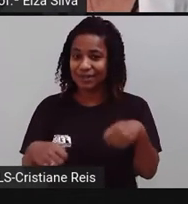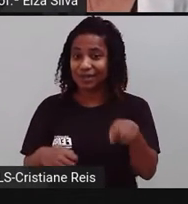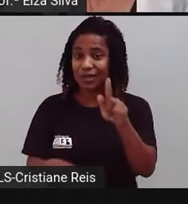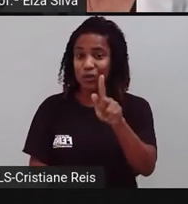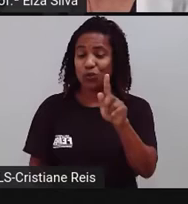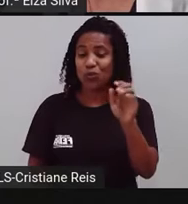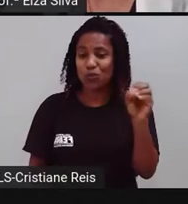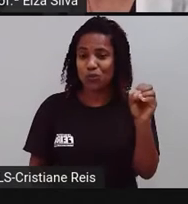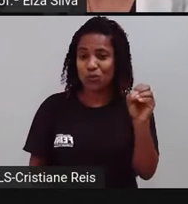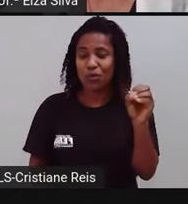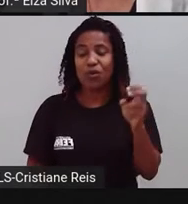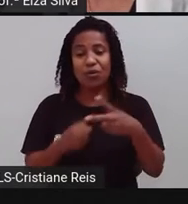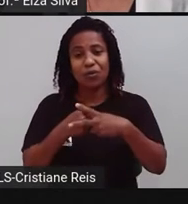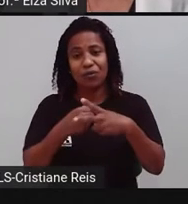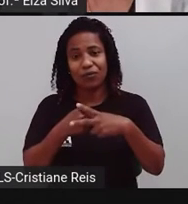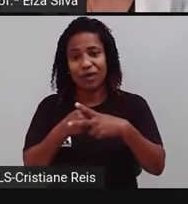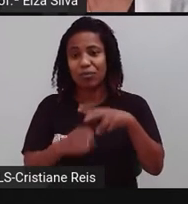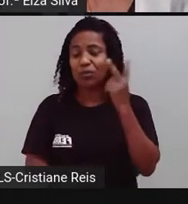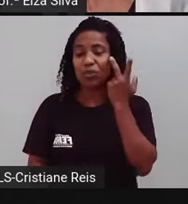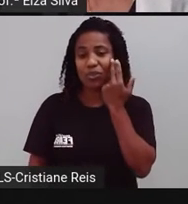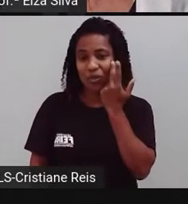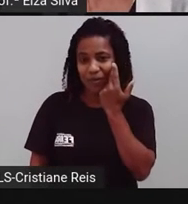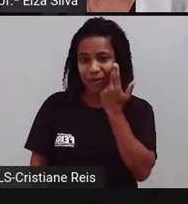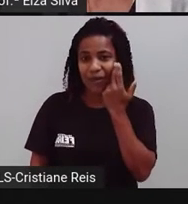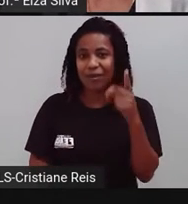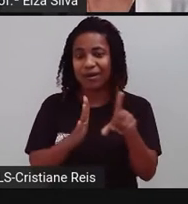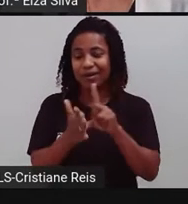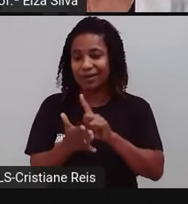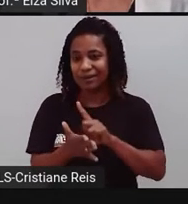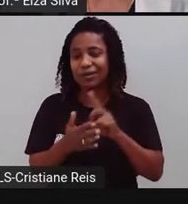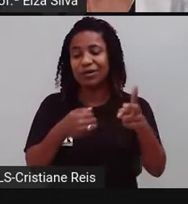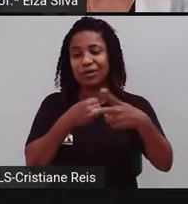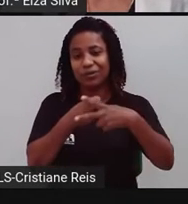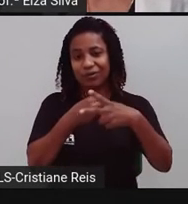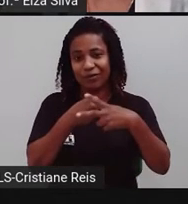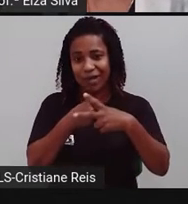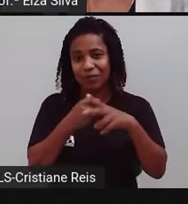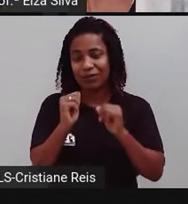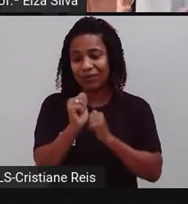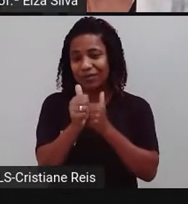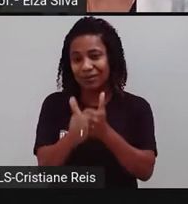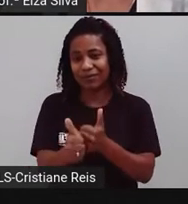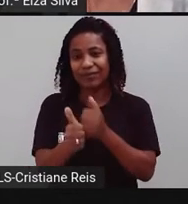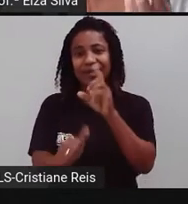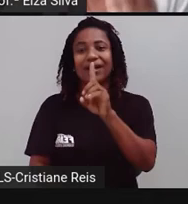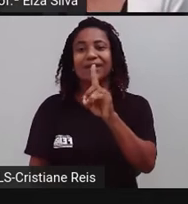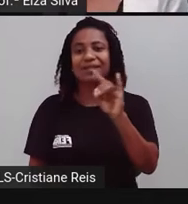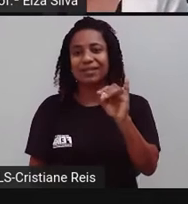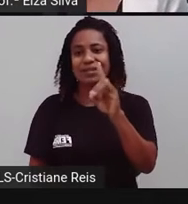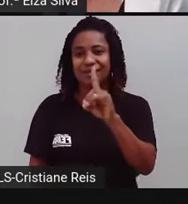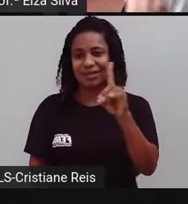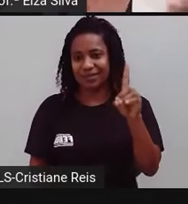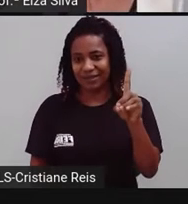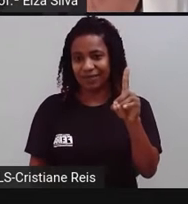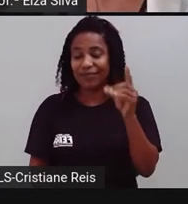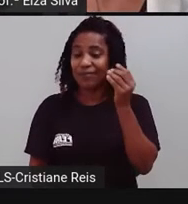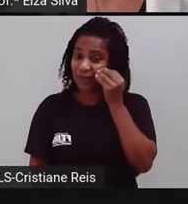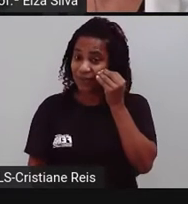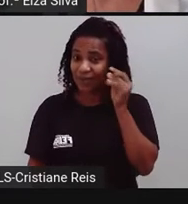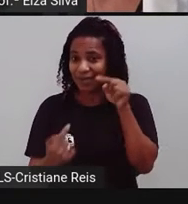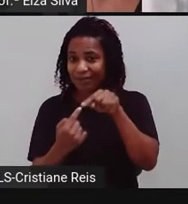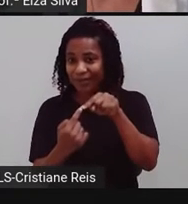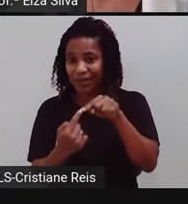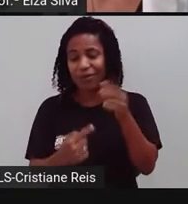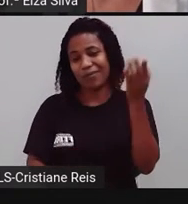verbo fica na sua forma normal e antes do verbo eu coloco o auxiliar did. Porque ele representa o